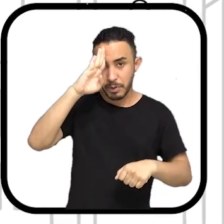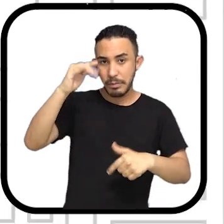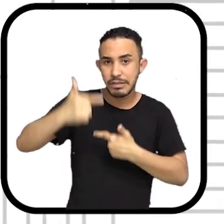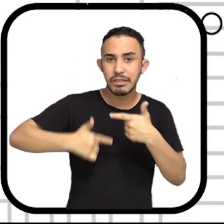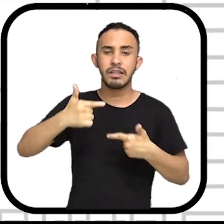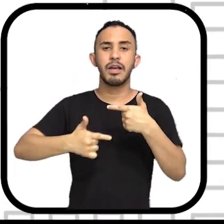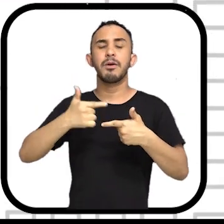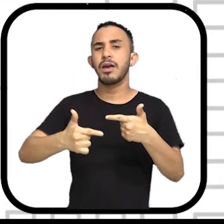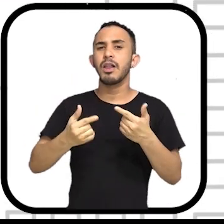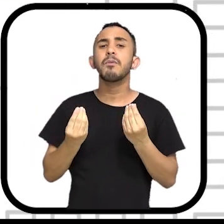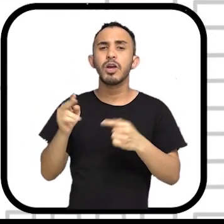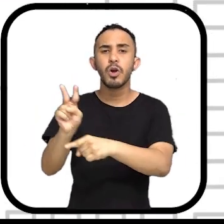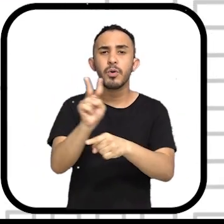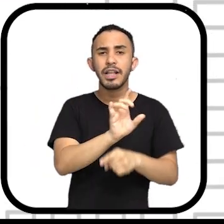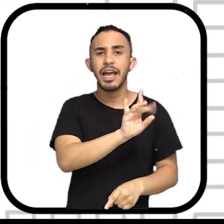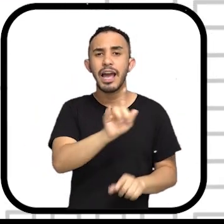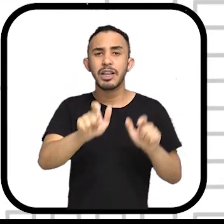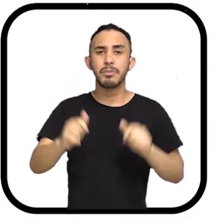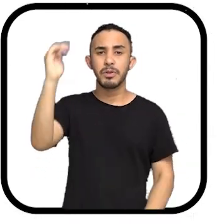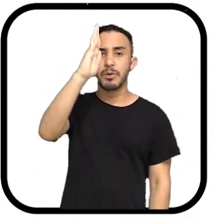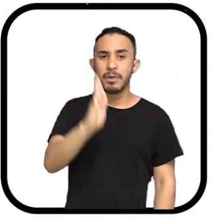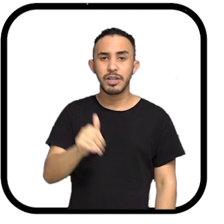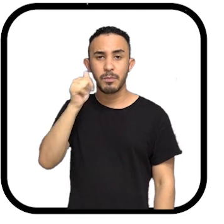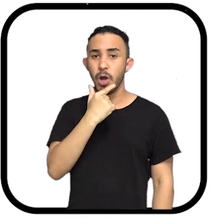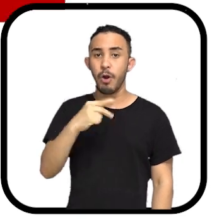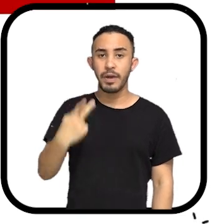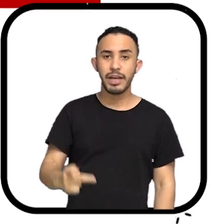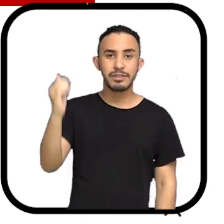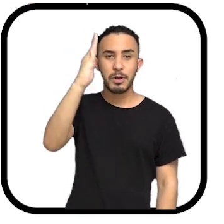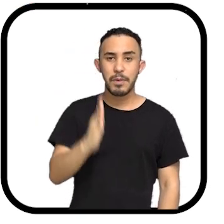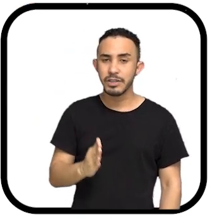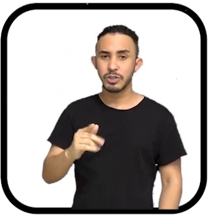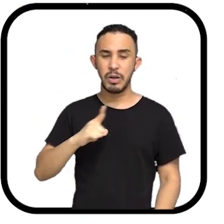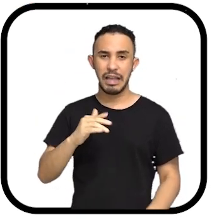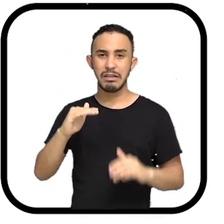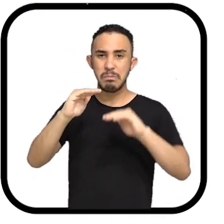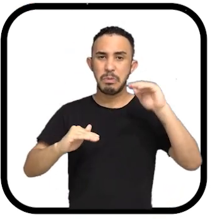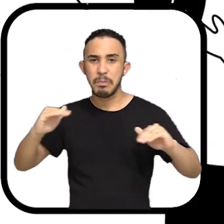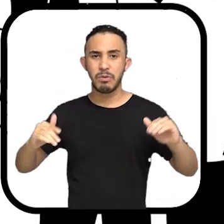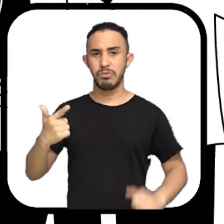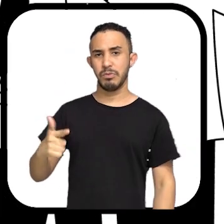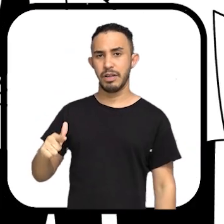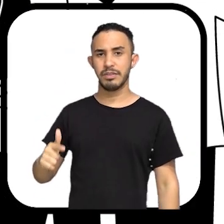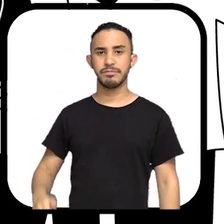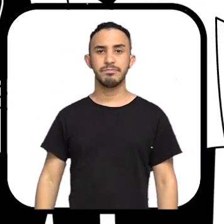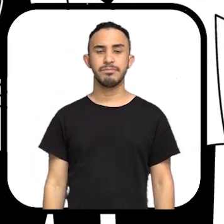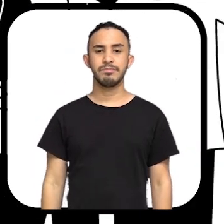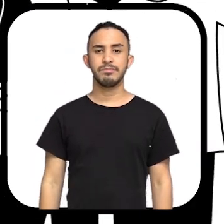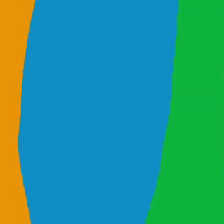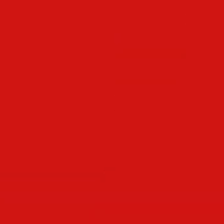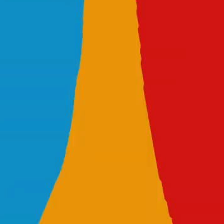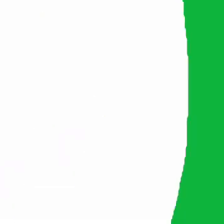tem atuado na linha de frente dessa batalha para cuidar de cada brasileiro e brasileira sem qualquer